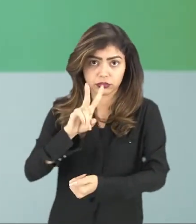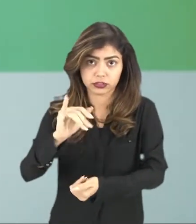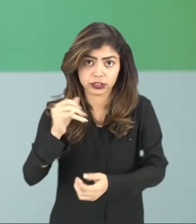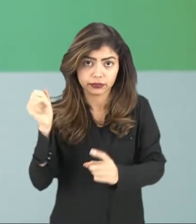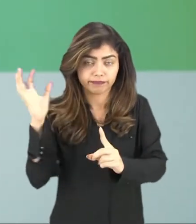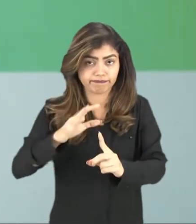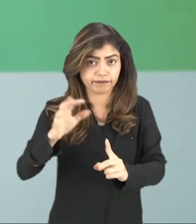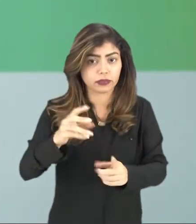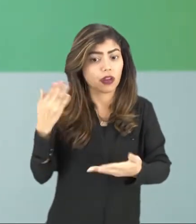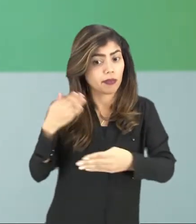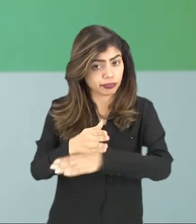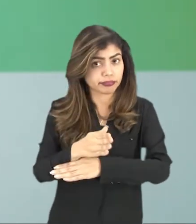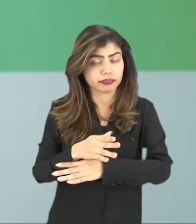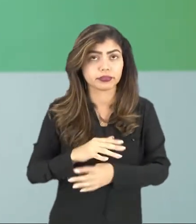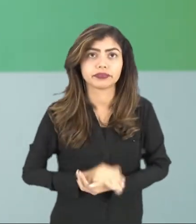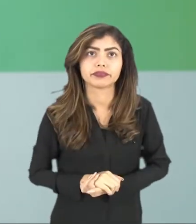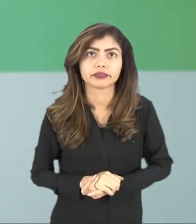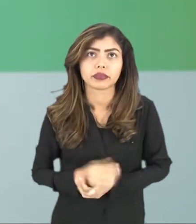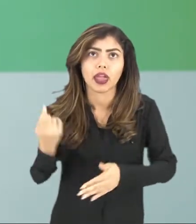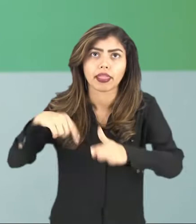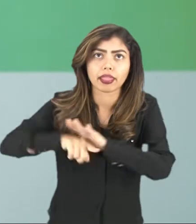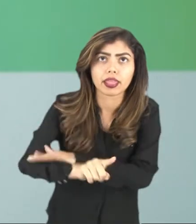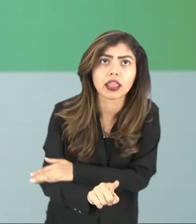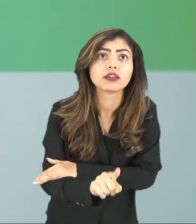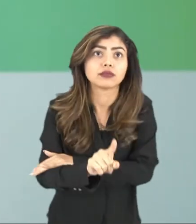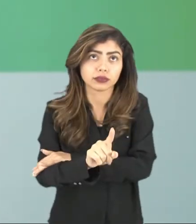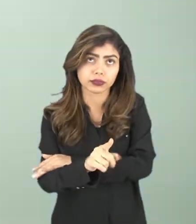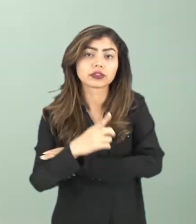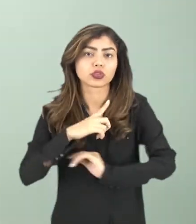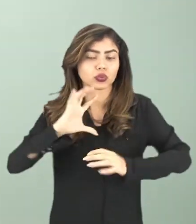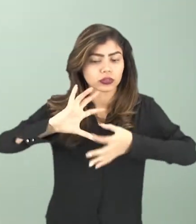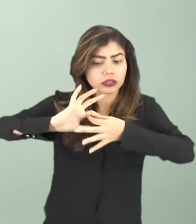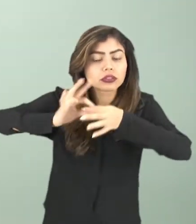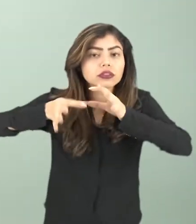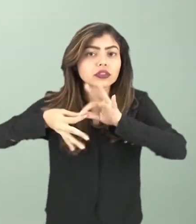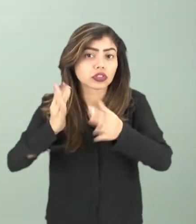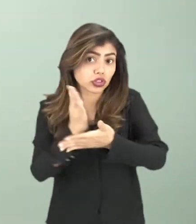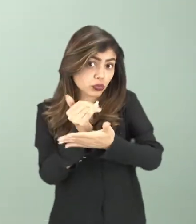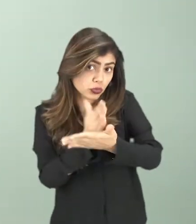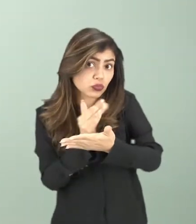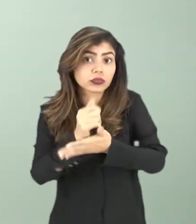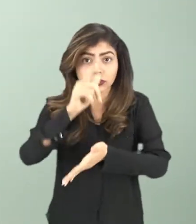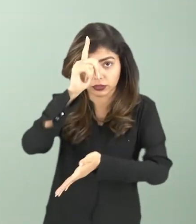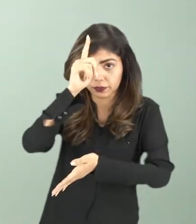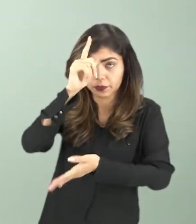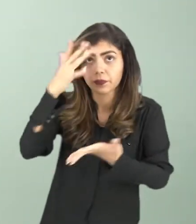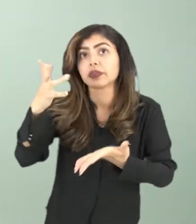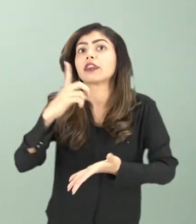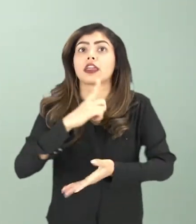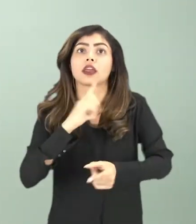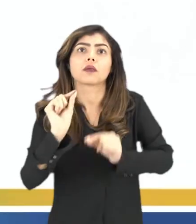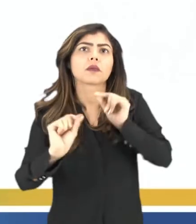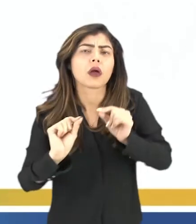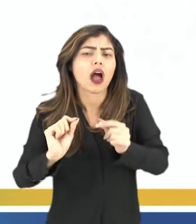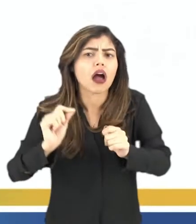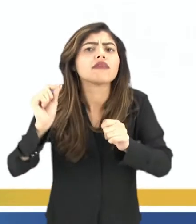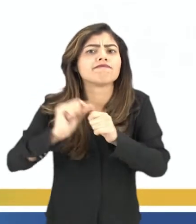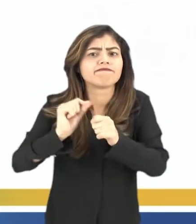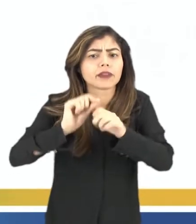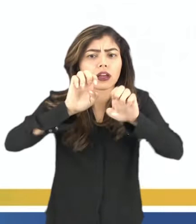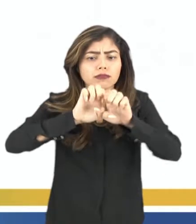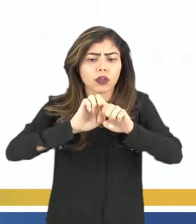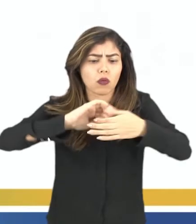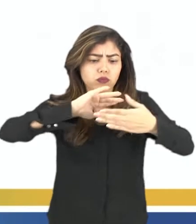interferência. Dentro desse contexto, né? Da divisão da Alemanha, a gente tem aí a construção do muro de